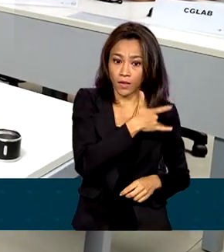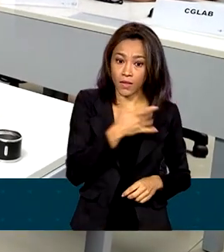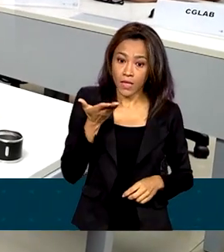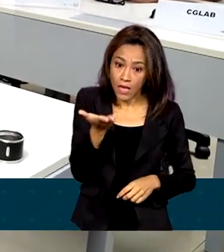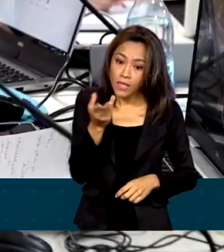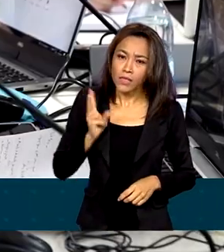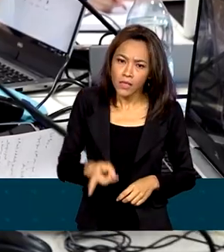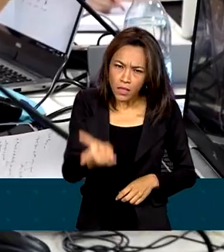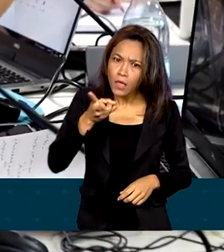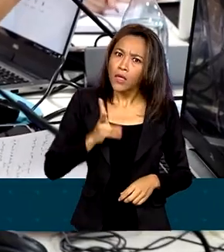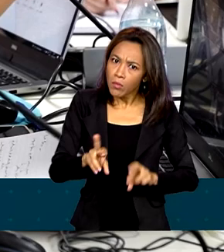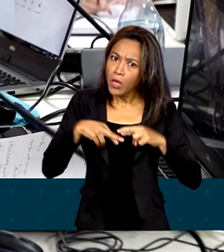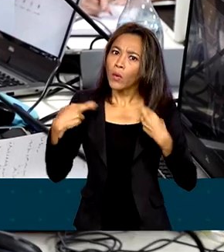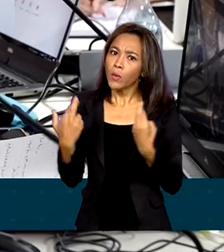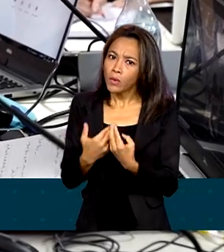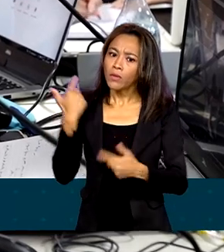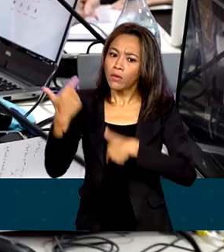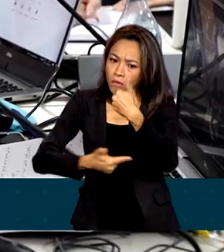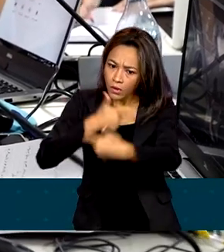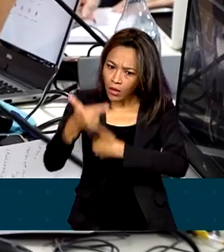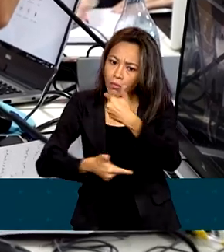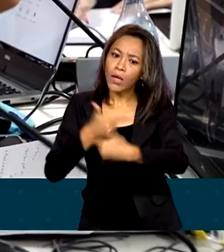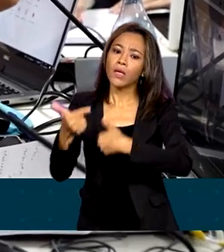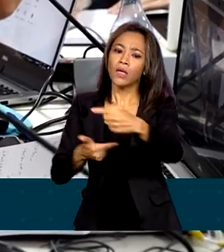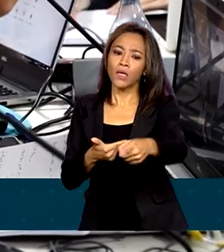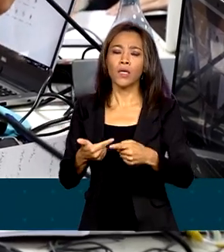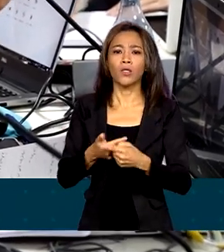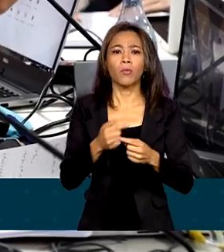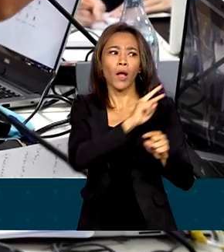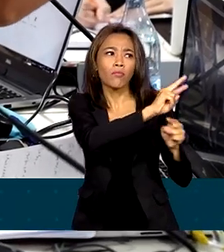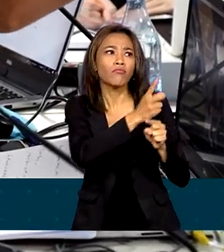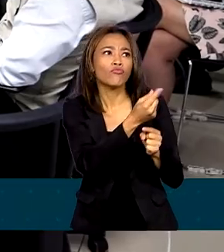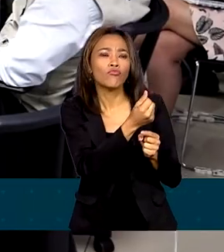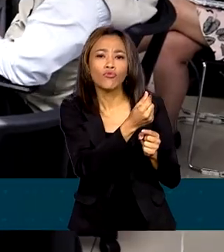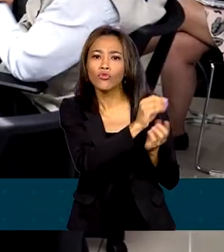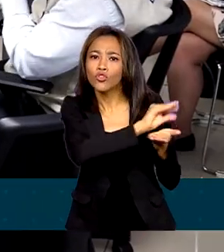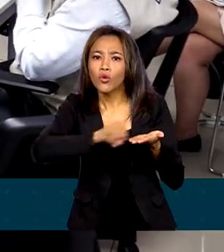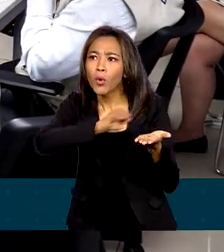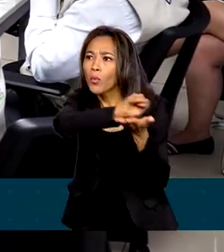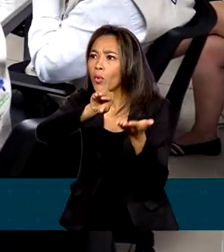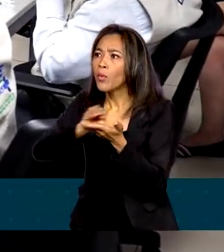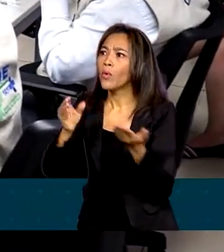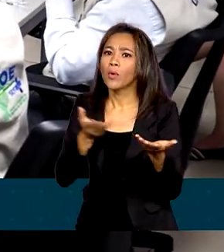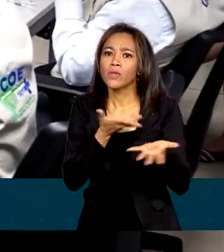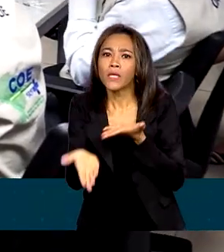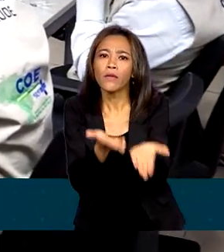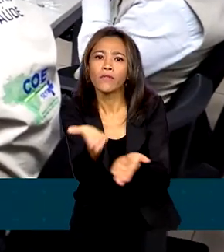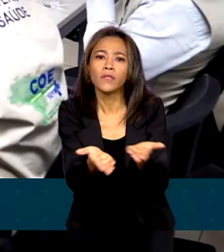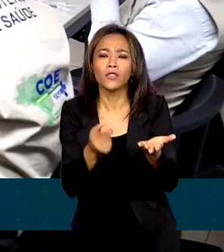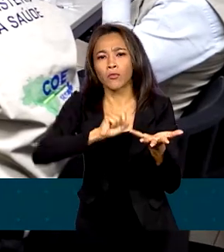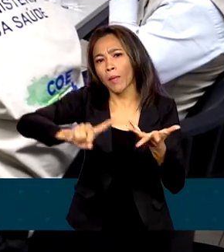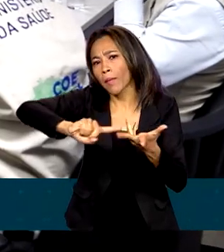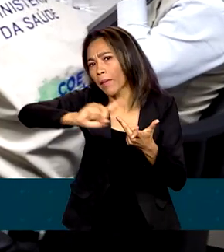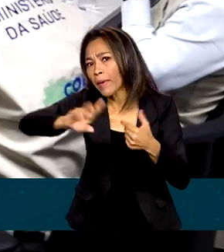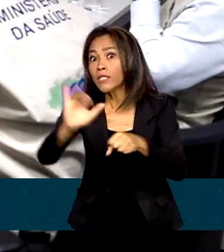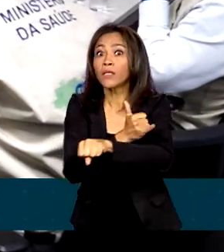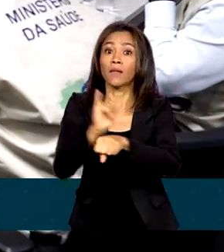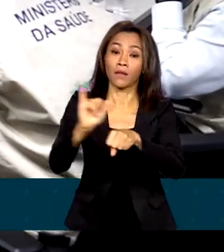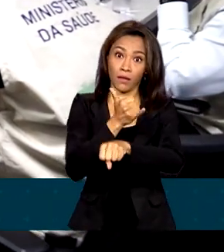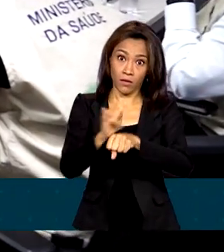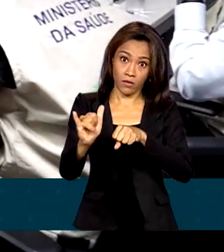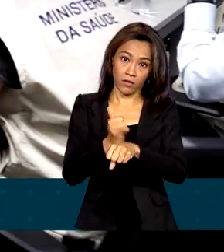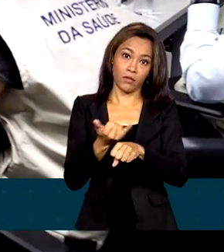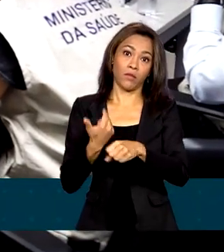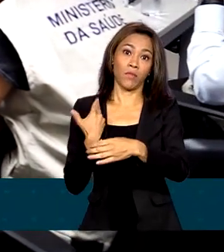diárias, a equipe trabalha na mobilização de recursos para restabelecer serviços e garantir medidas urgentes para a